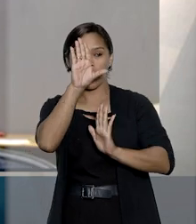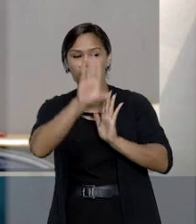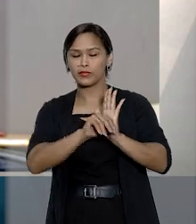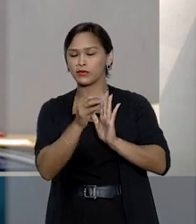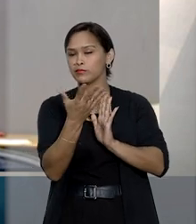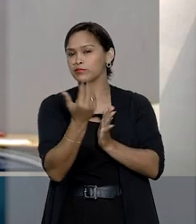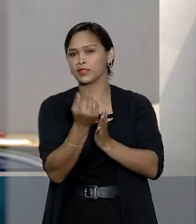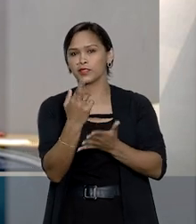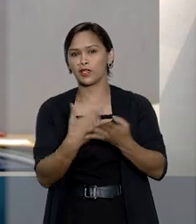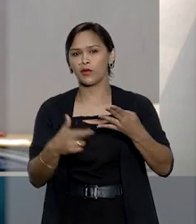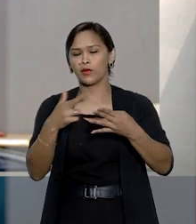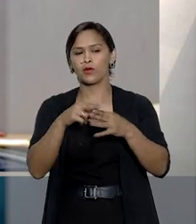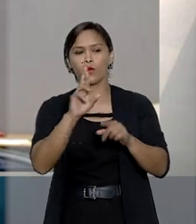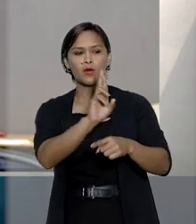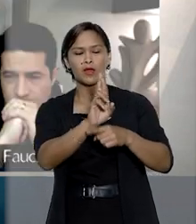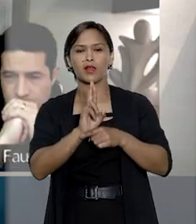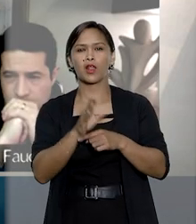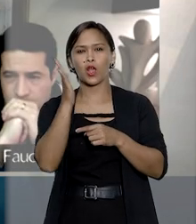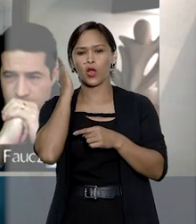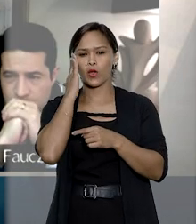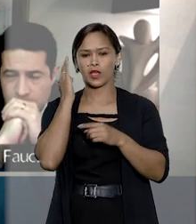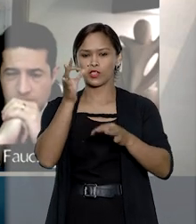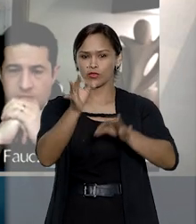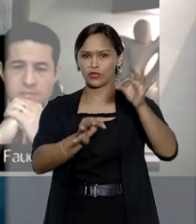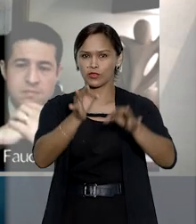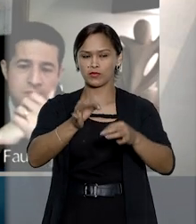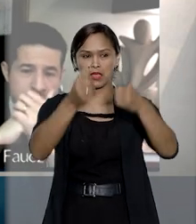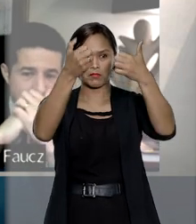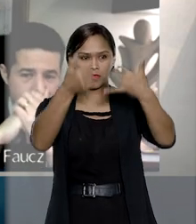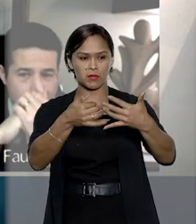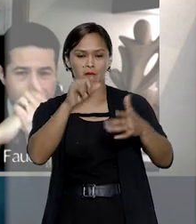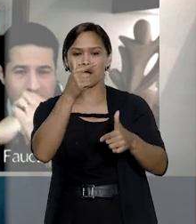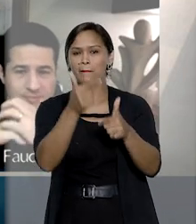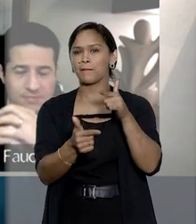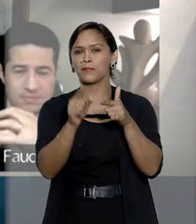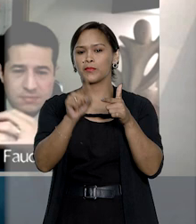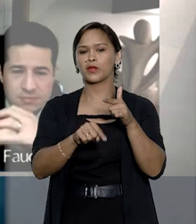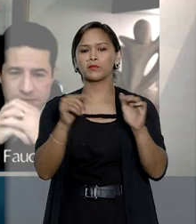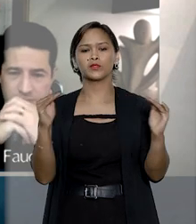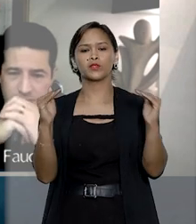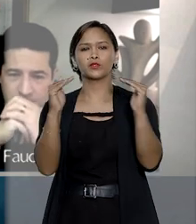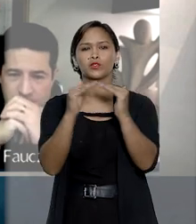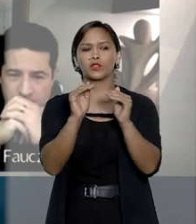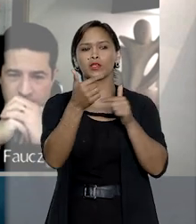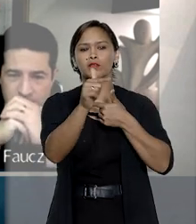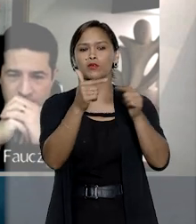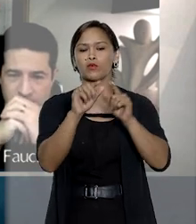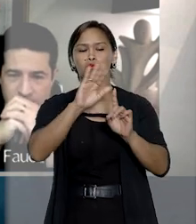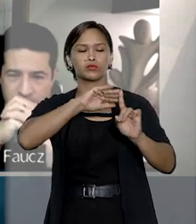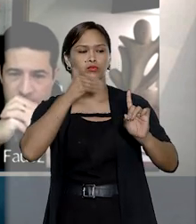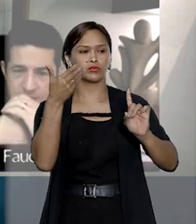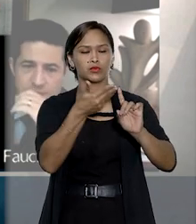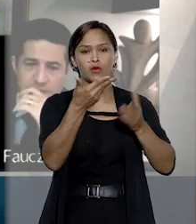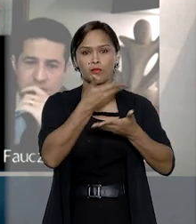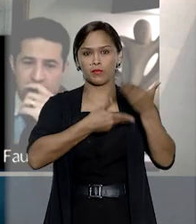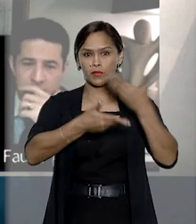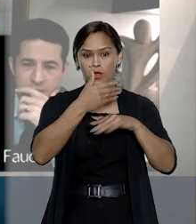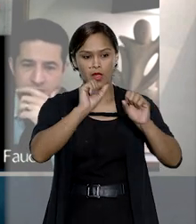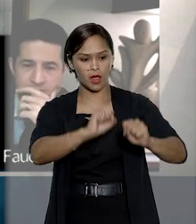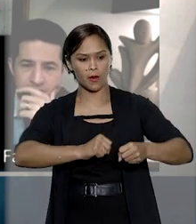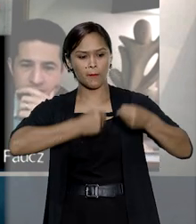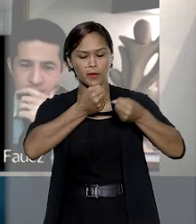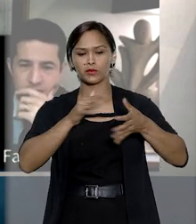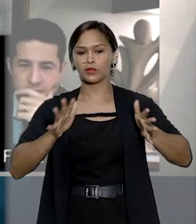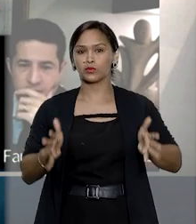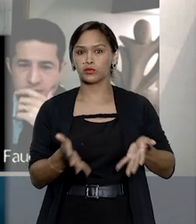recurso, o relator considerou ainda justificada a proibição de contato com os demais réus devido ao poder de